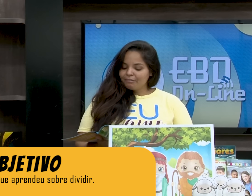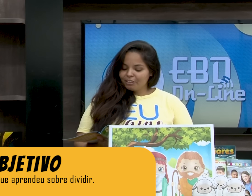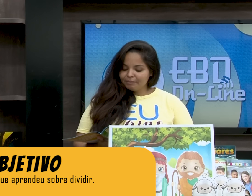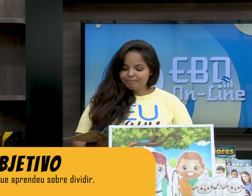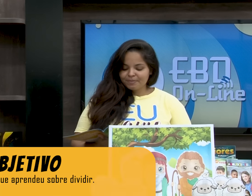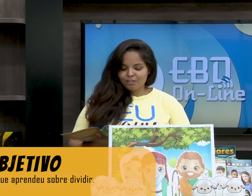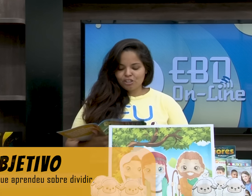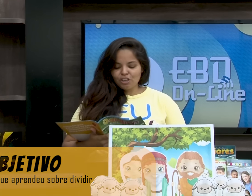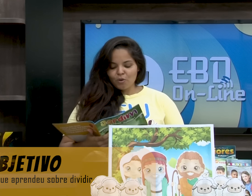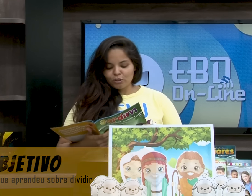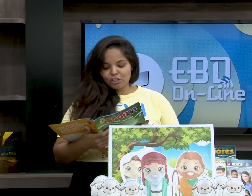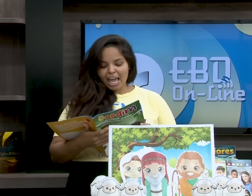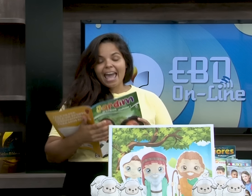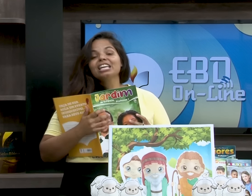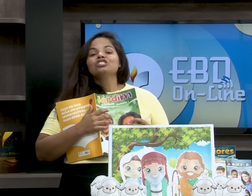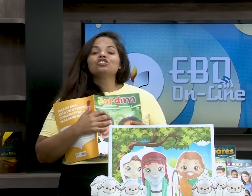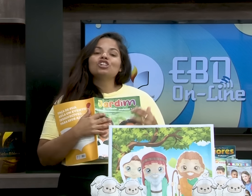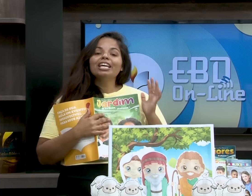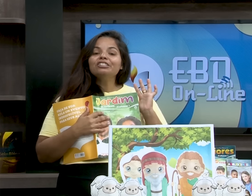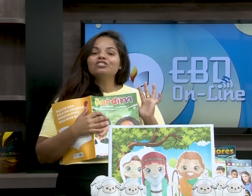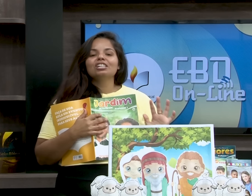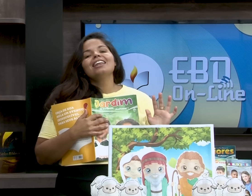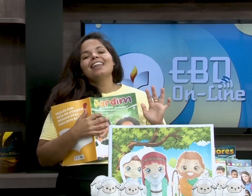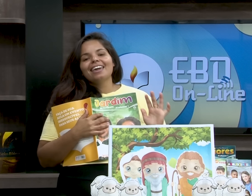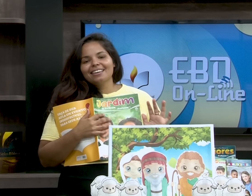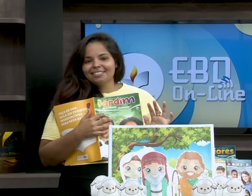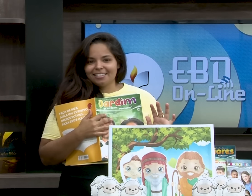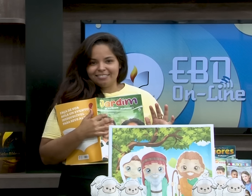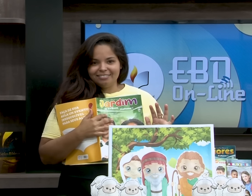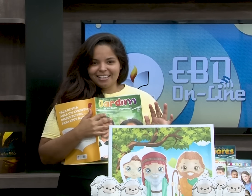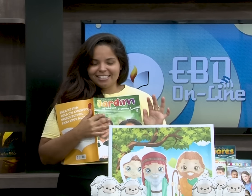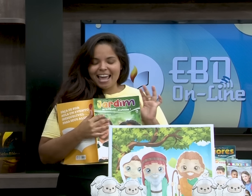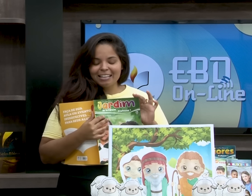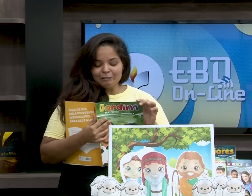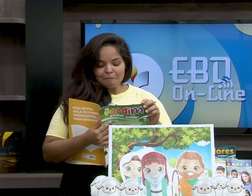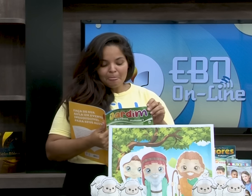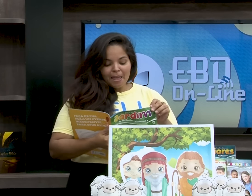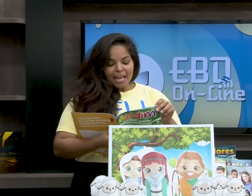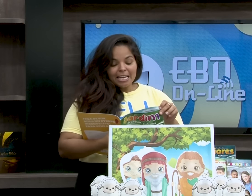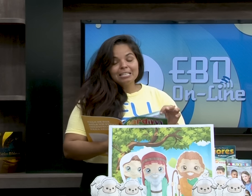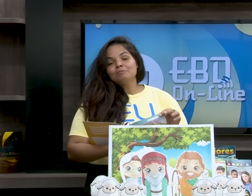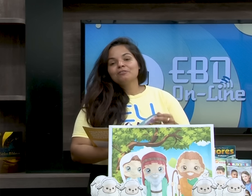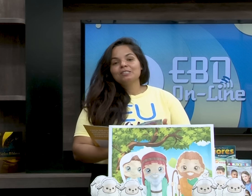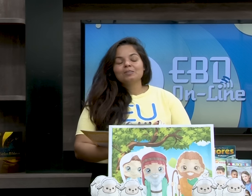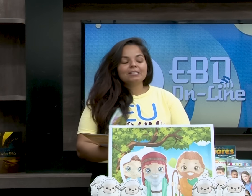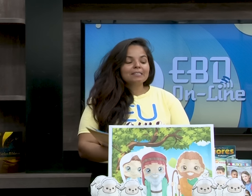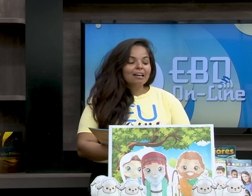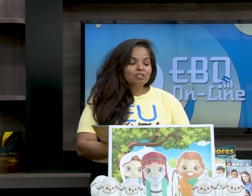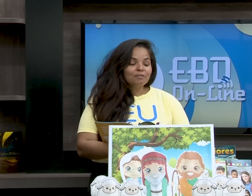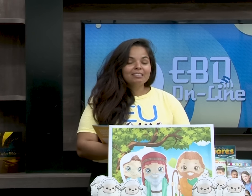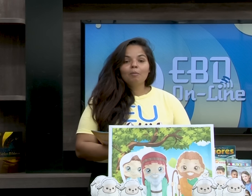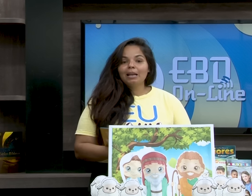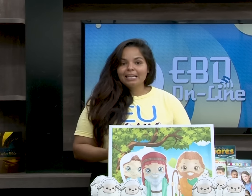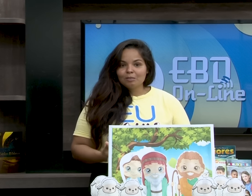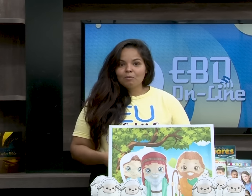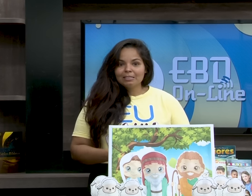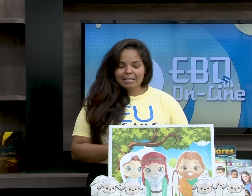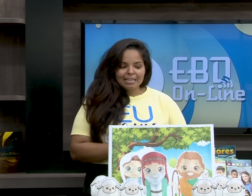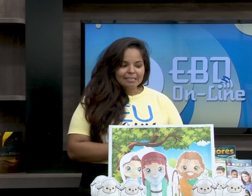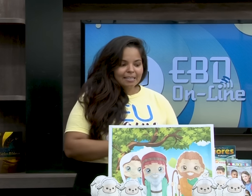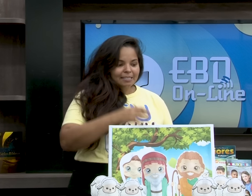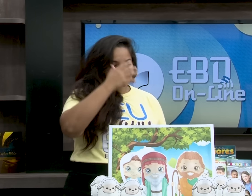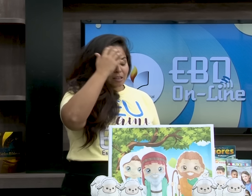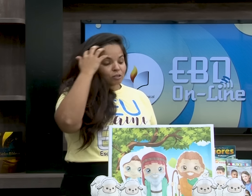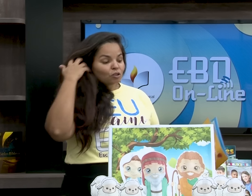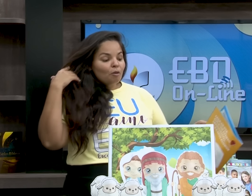-chave de hoje é gentileza, tá certo? Então, professores, a gente vai trabalhar isso com